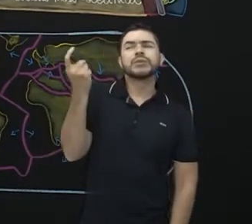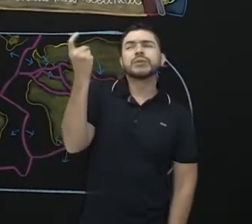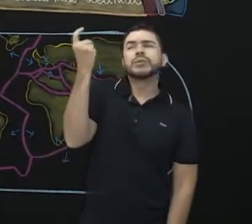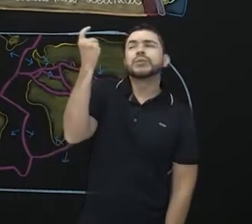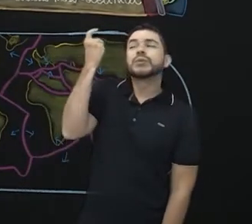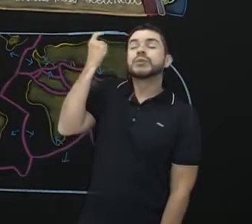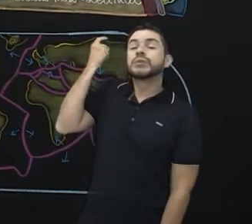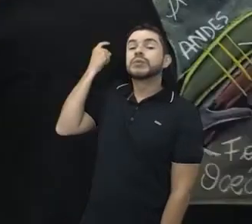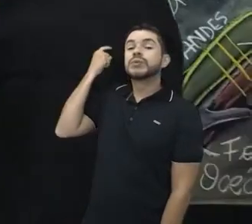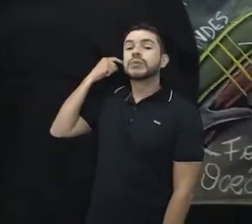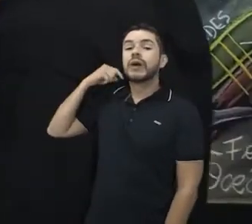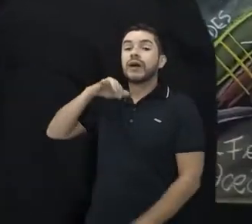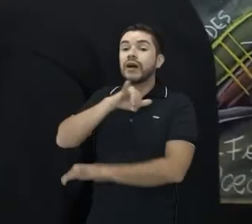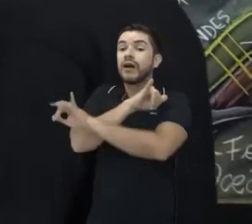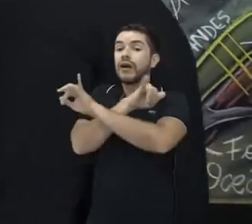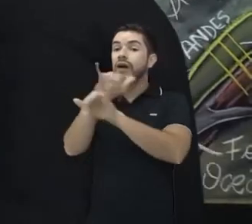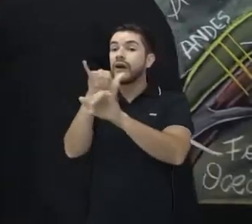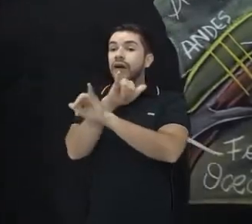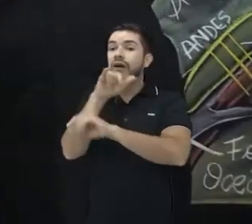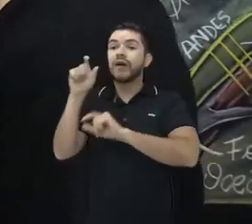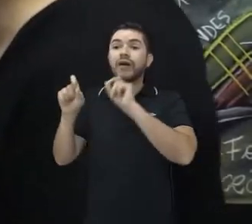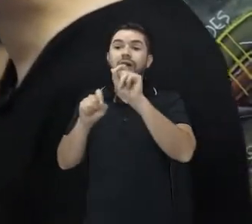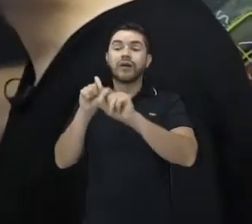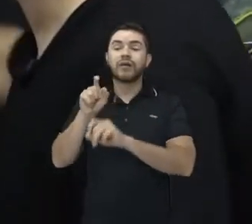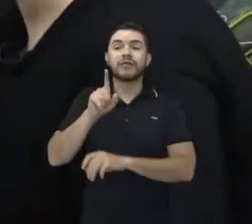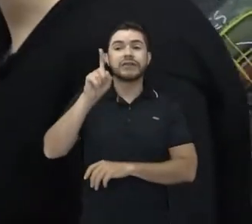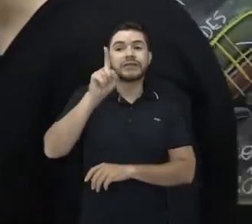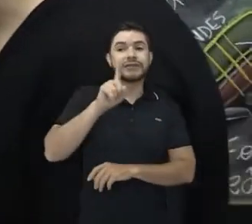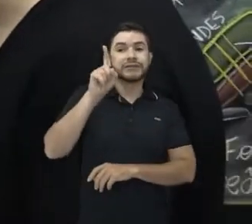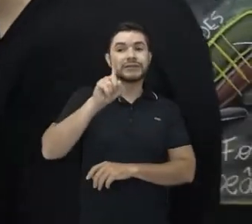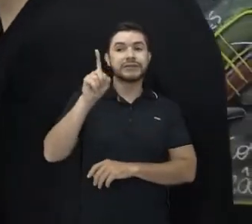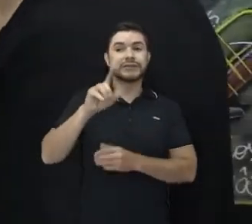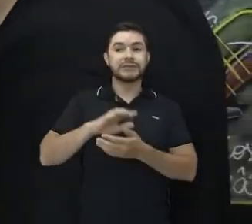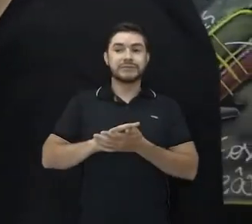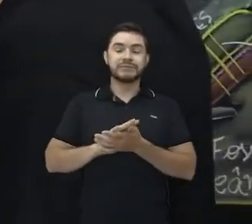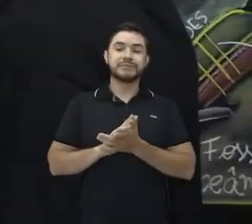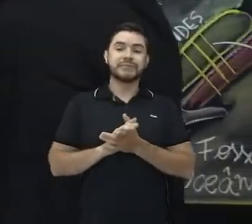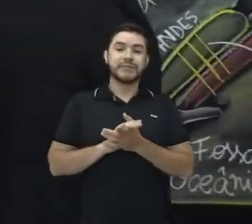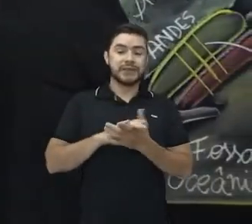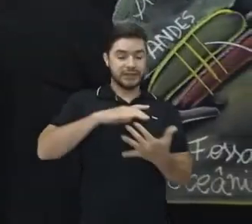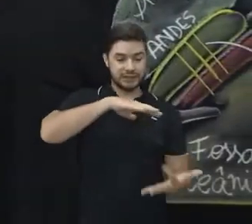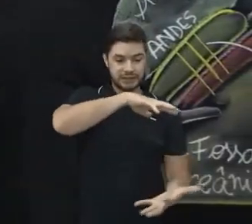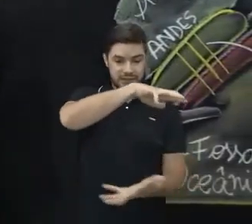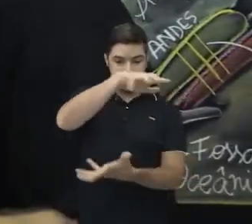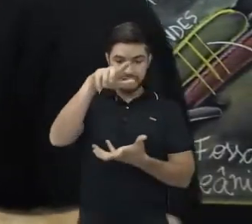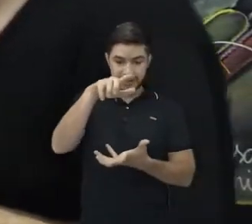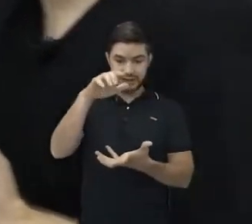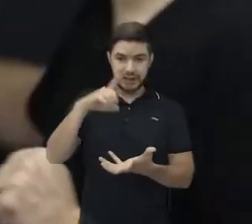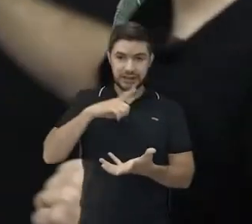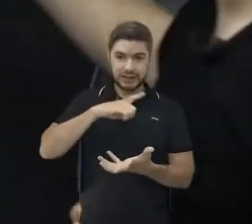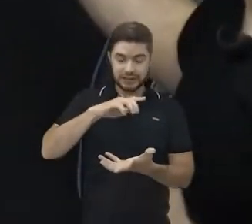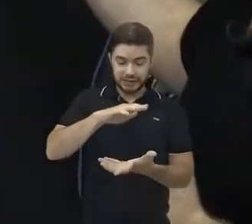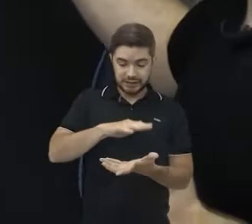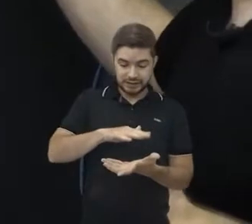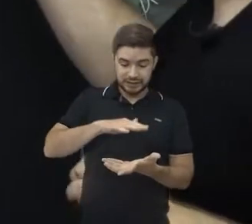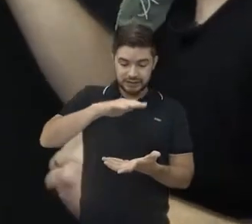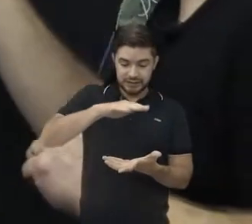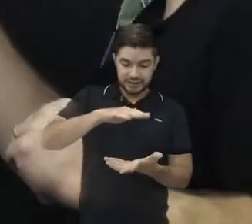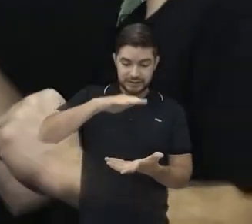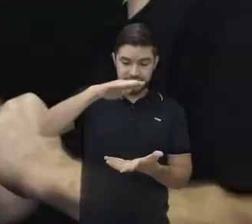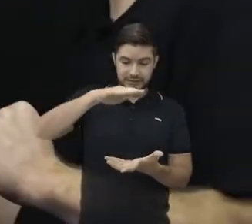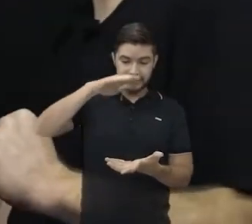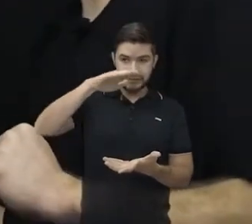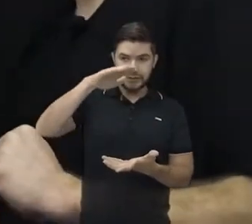informação, a formação das camadas da terra. Quando nós tínhamos lá a